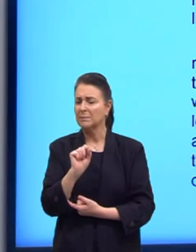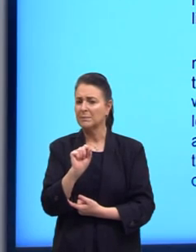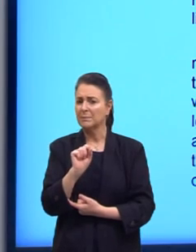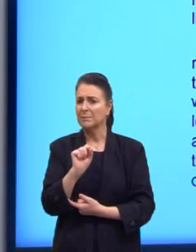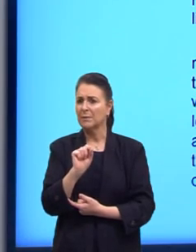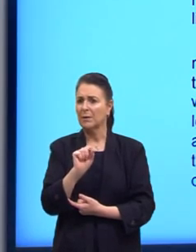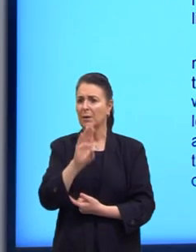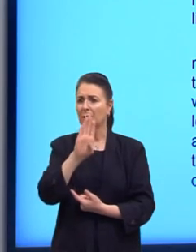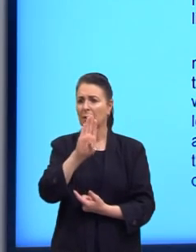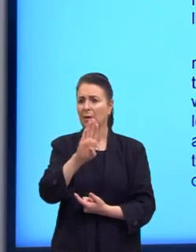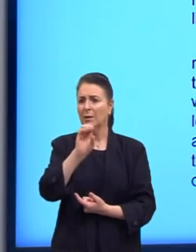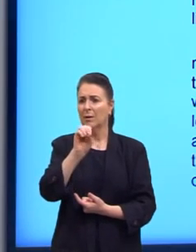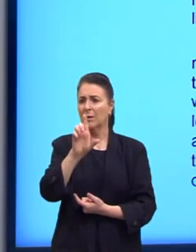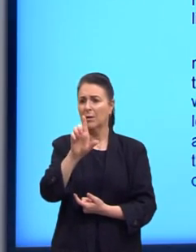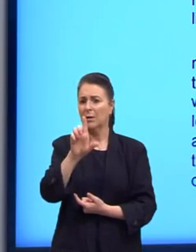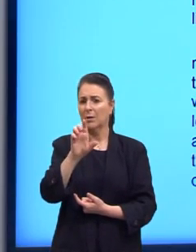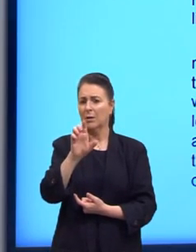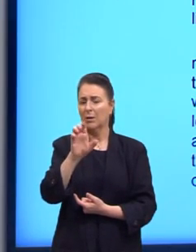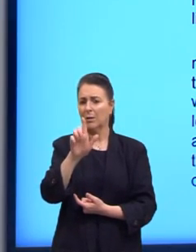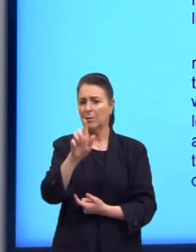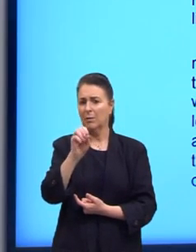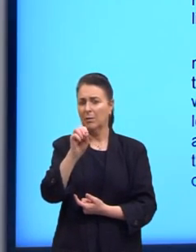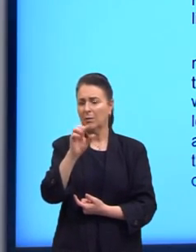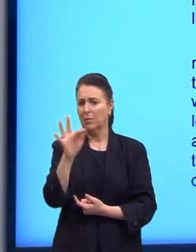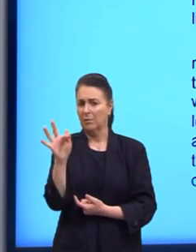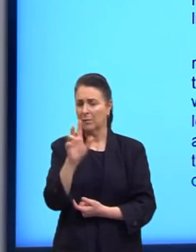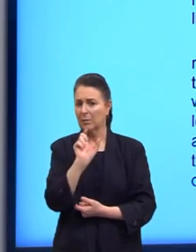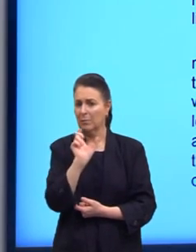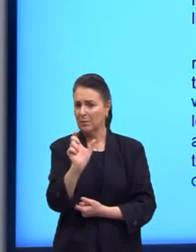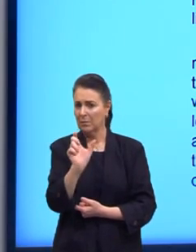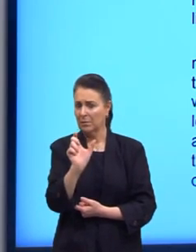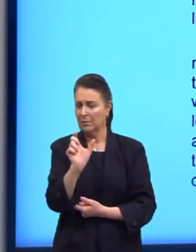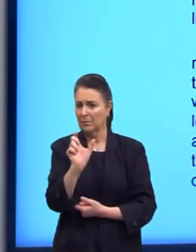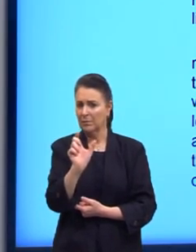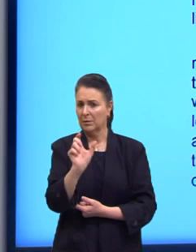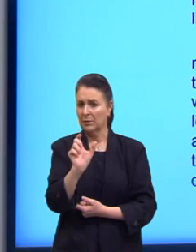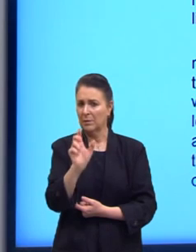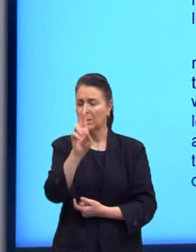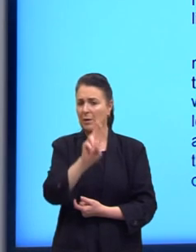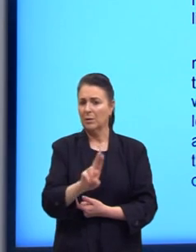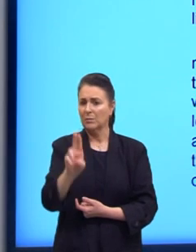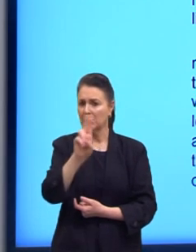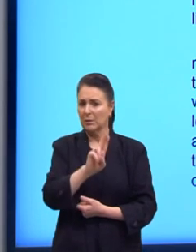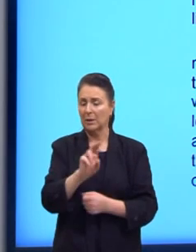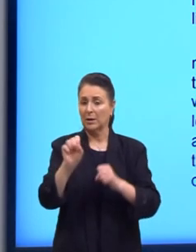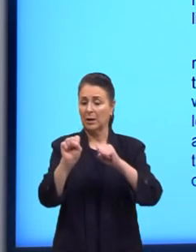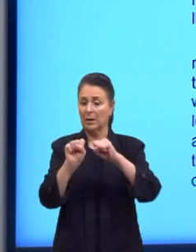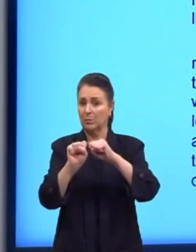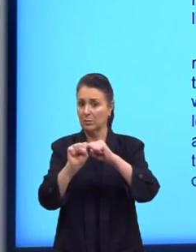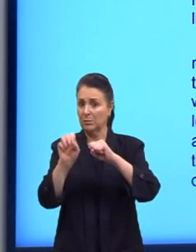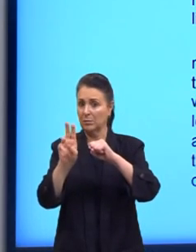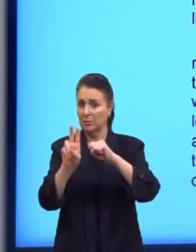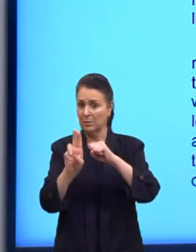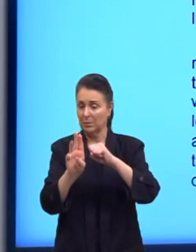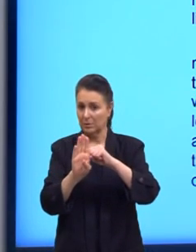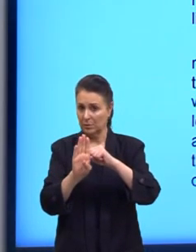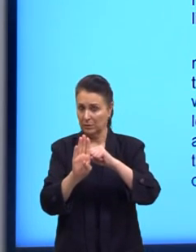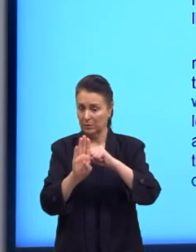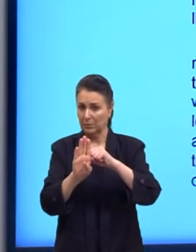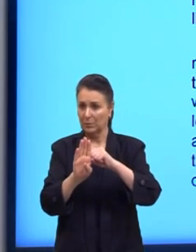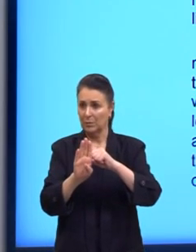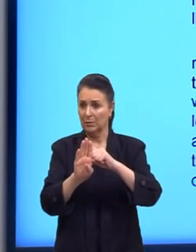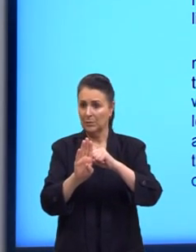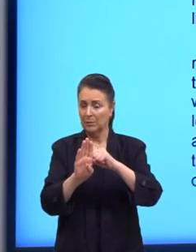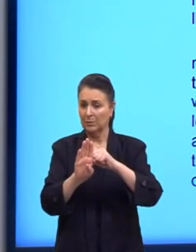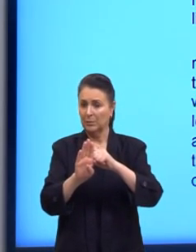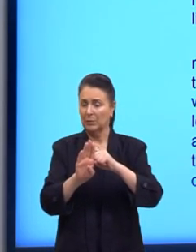a noun, as in, there are some great bogoffs at the supermarket. Bogoff é usado como um substantivo, assim como há